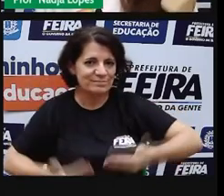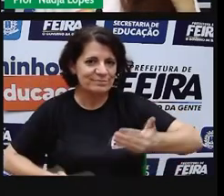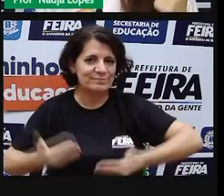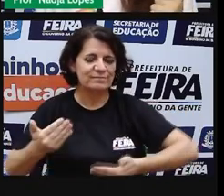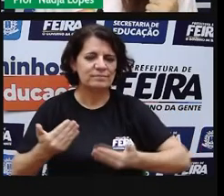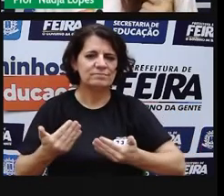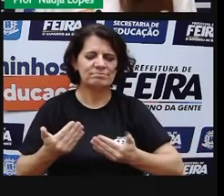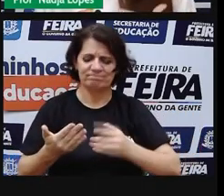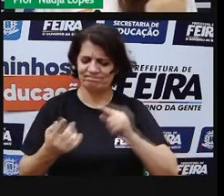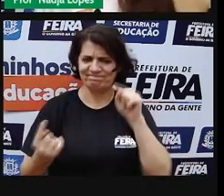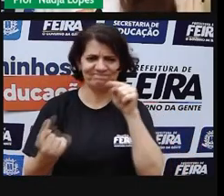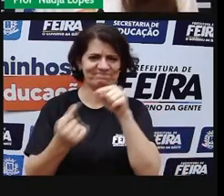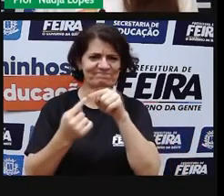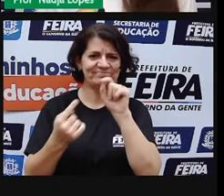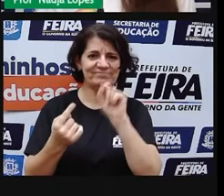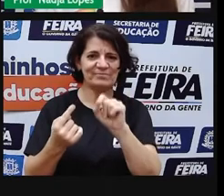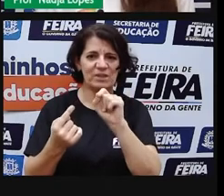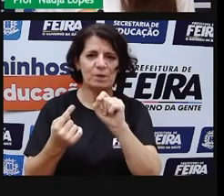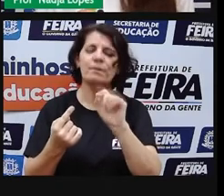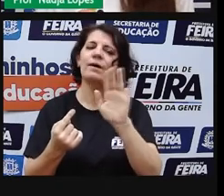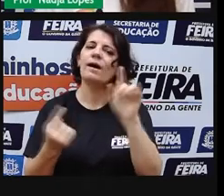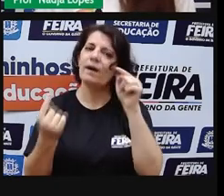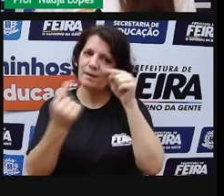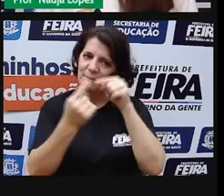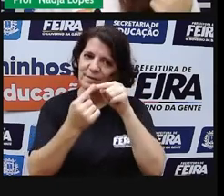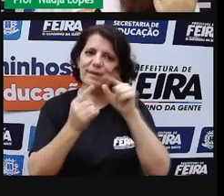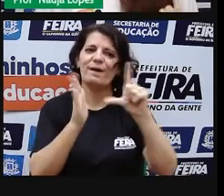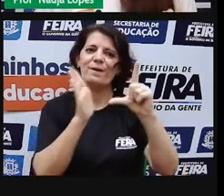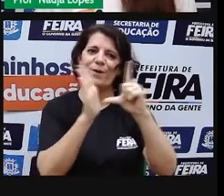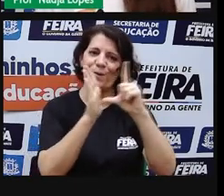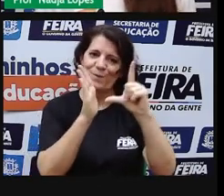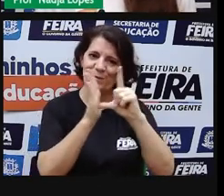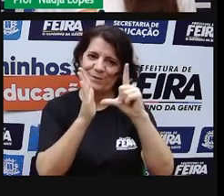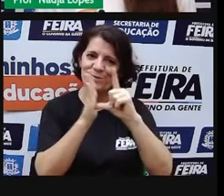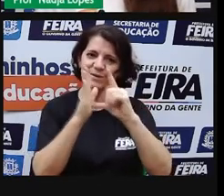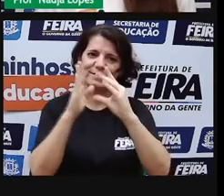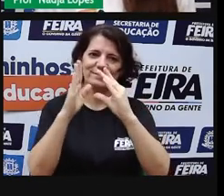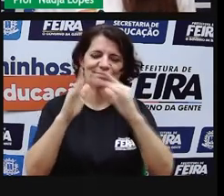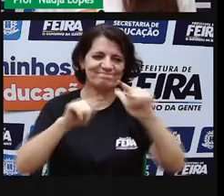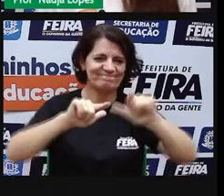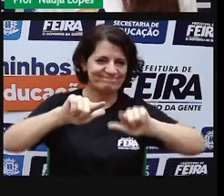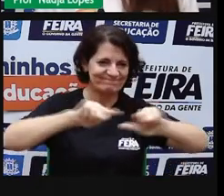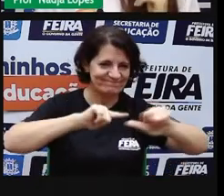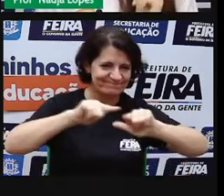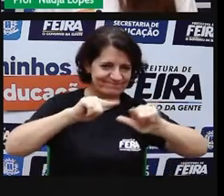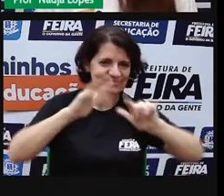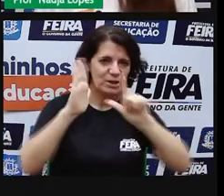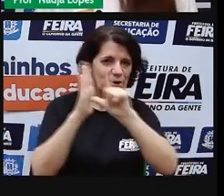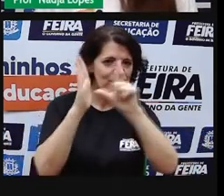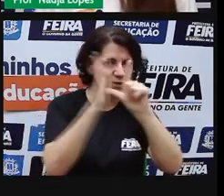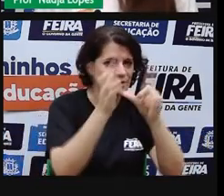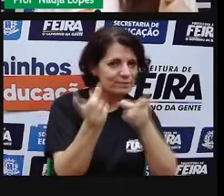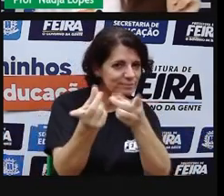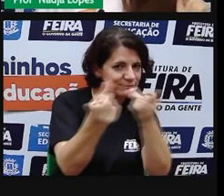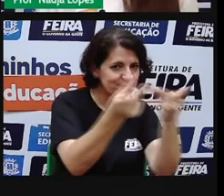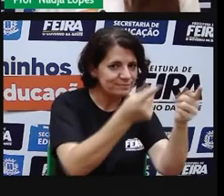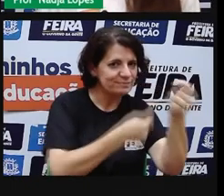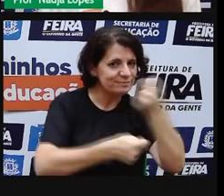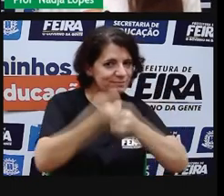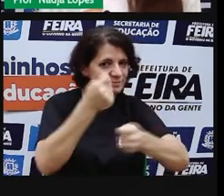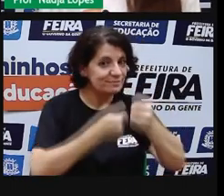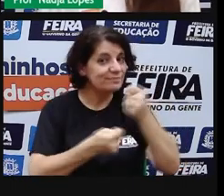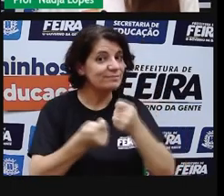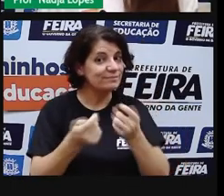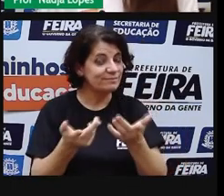indústria, e trouxe também, no caso da nossa cidade, né, agricultura e pecuária. E você, qual é a atividade